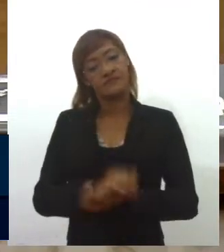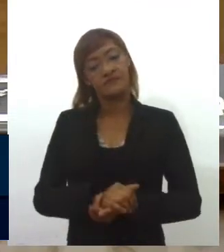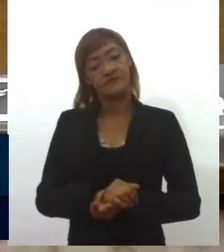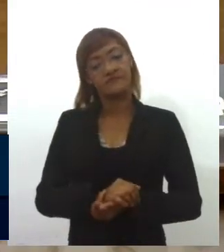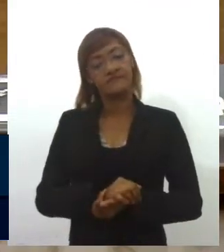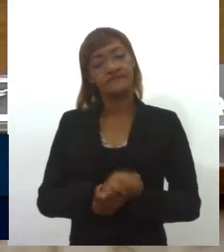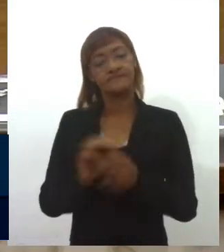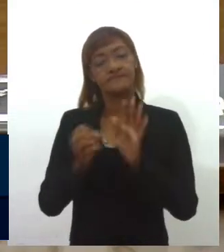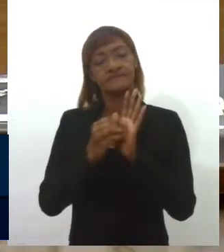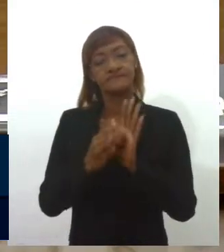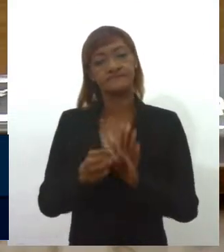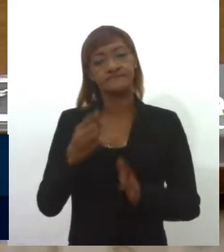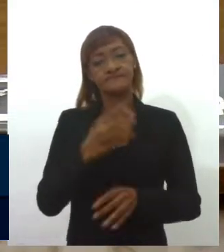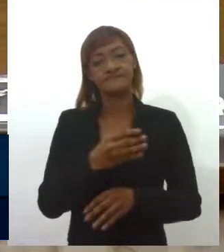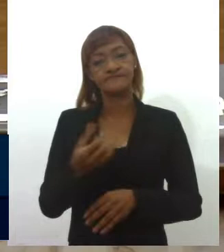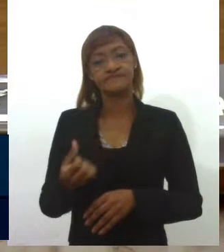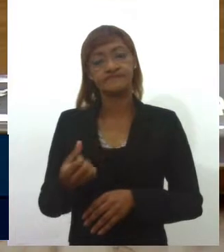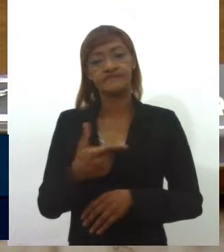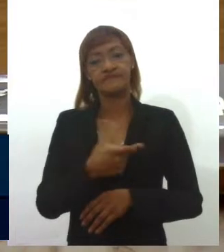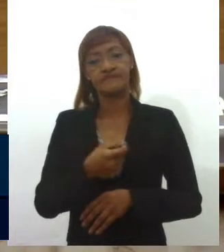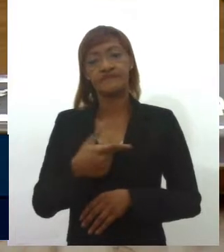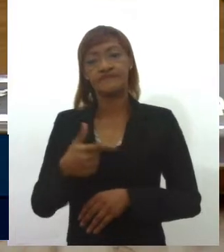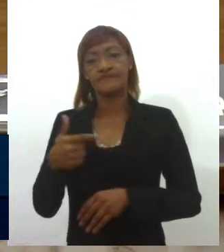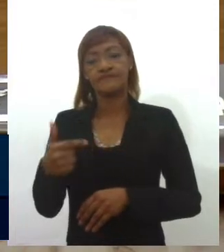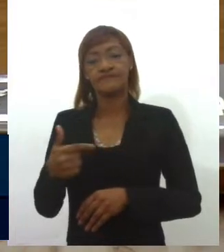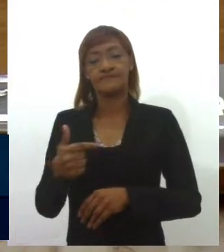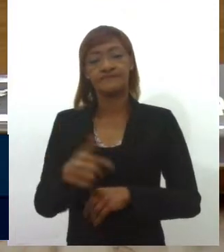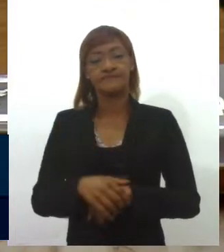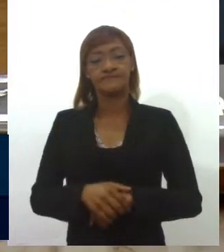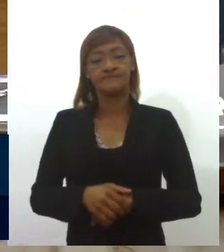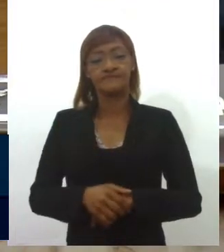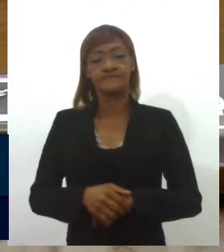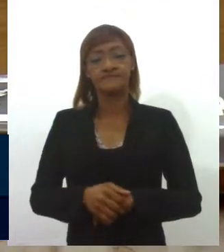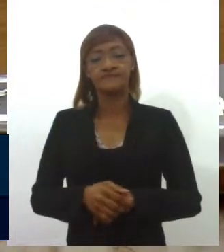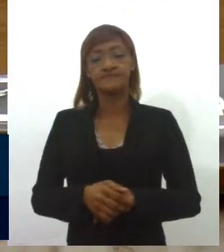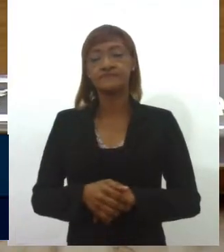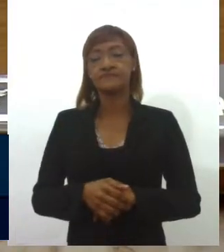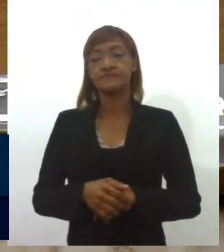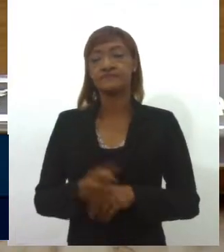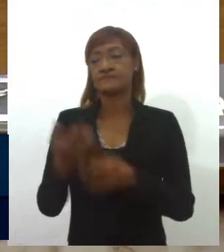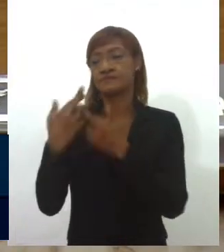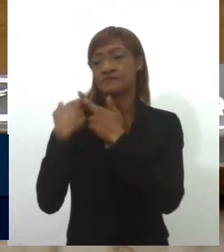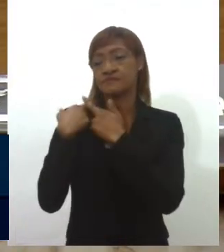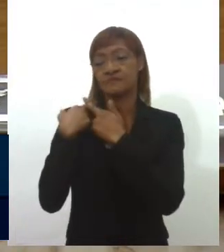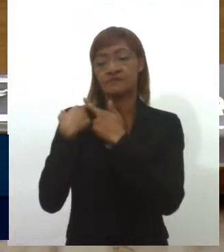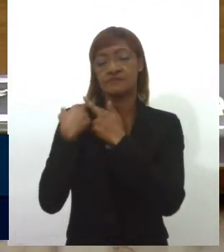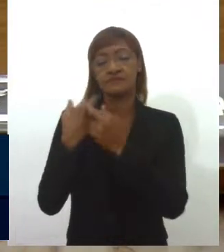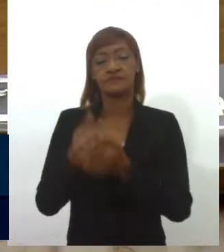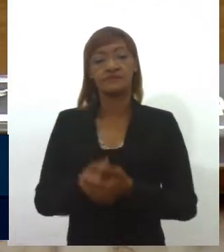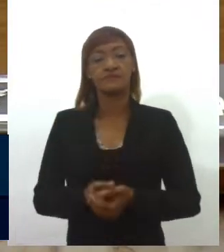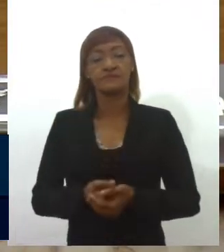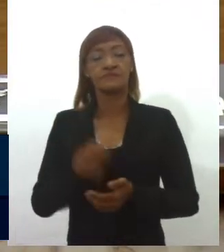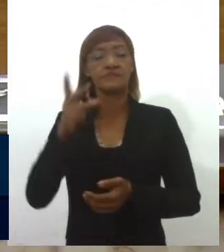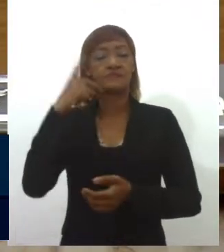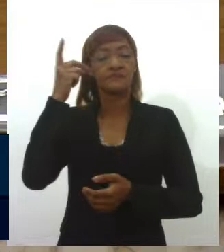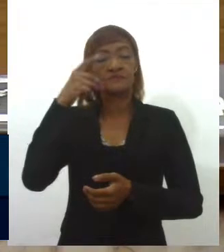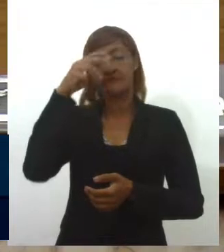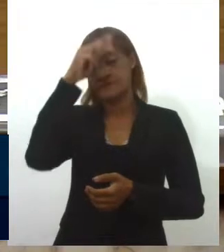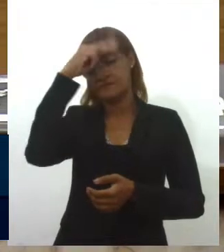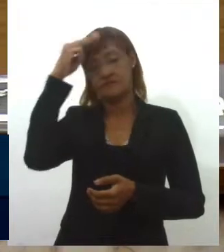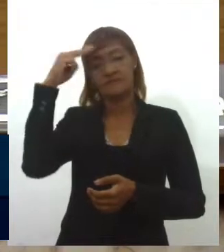Indicação número 46-2022, de autoria da deputada Maria